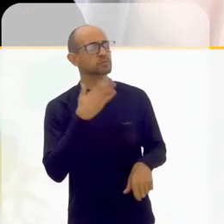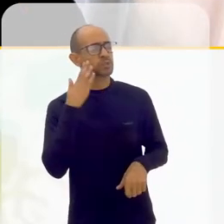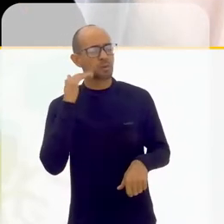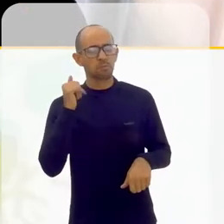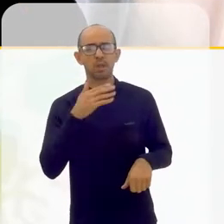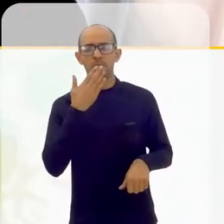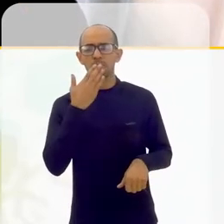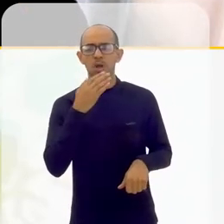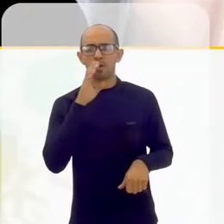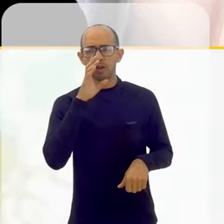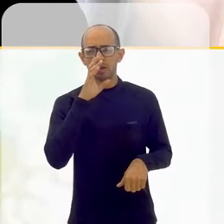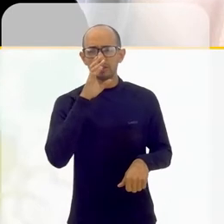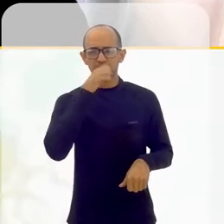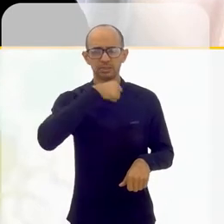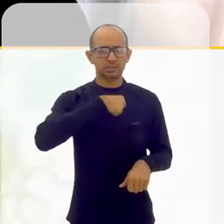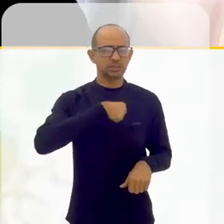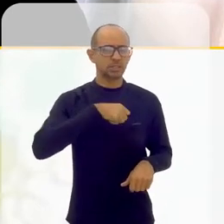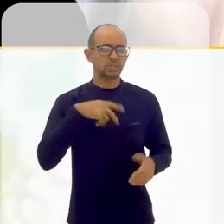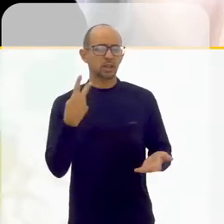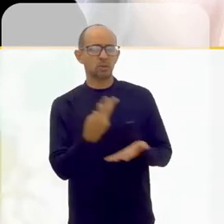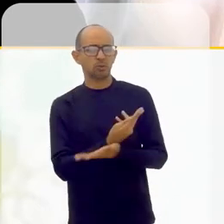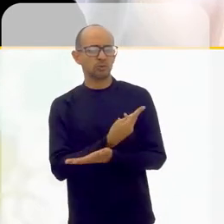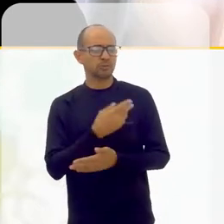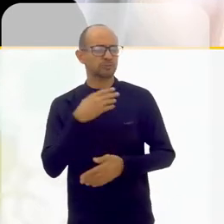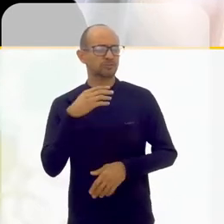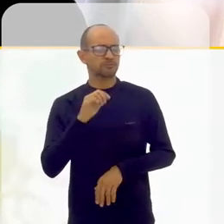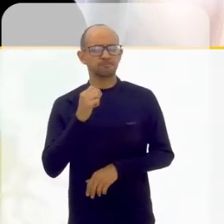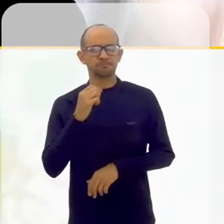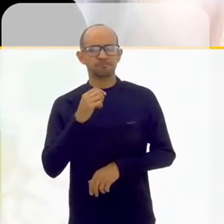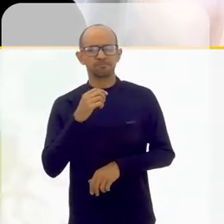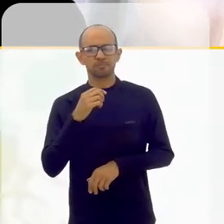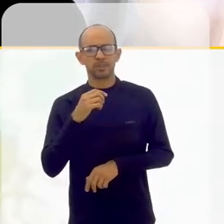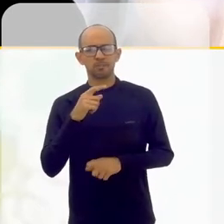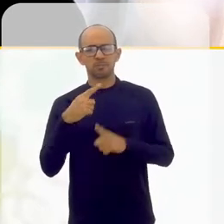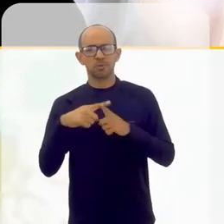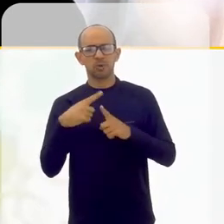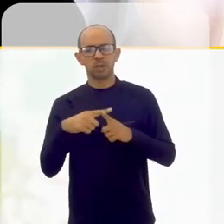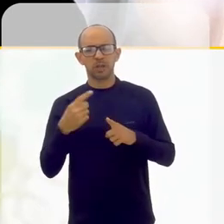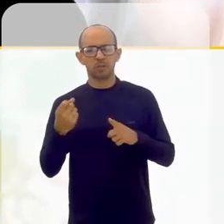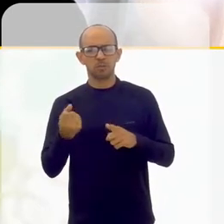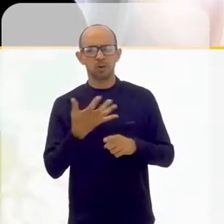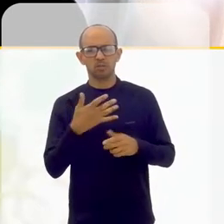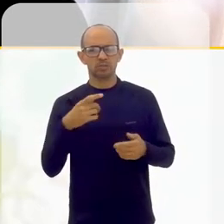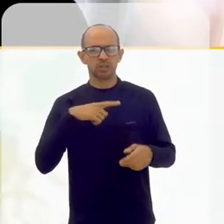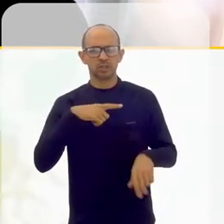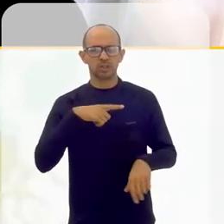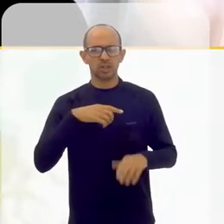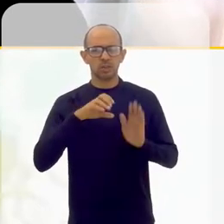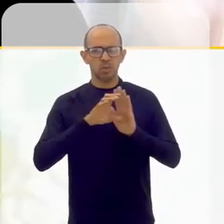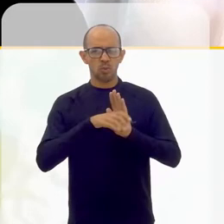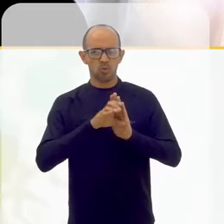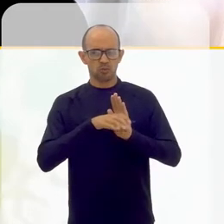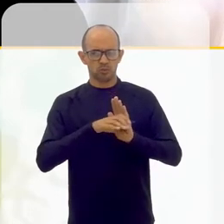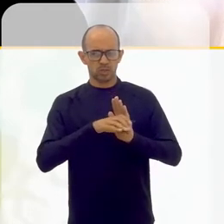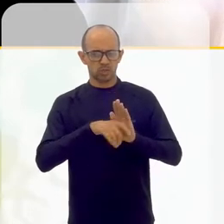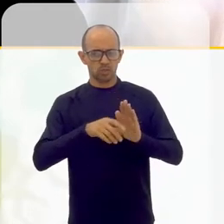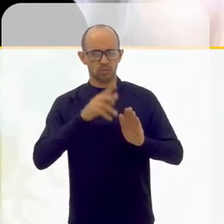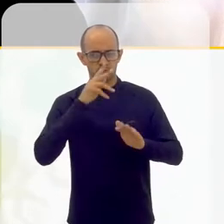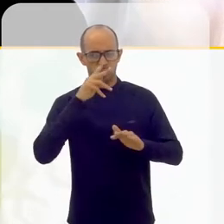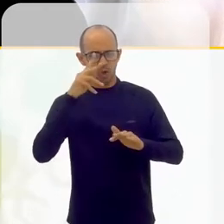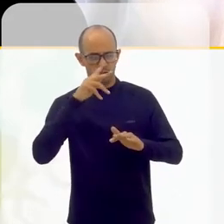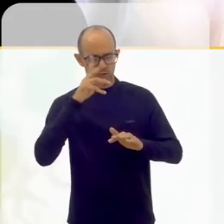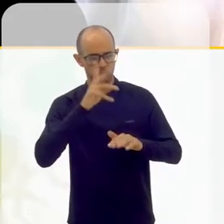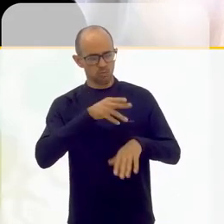quais foram as resistências que você encontrou, né? Quando a gente tem algo muito solidificado, como